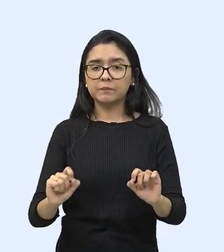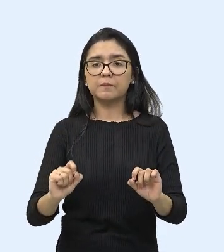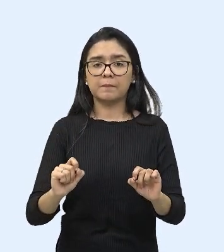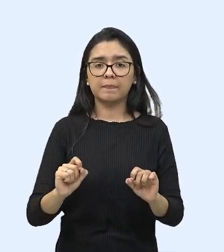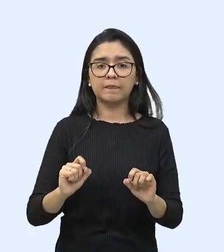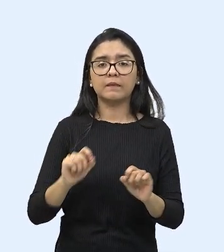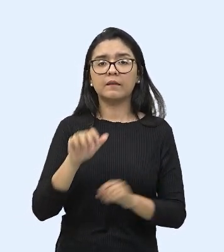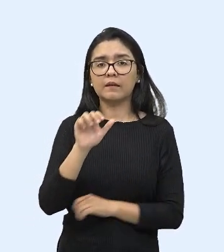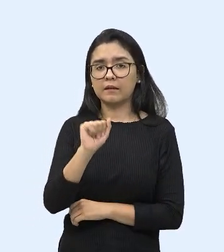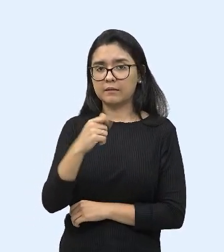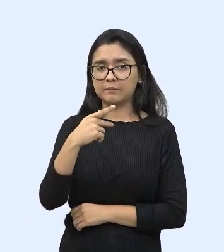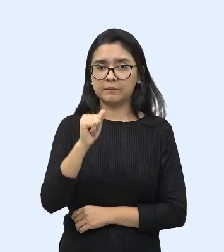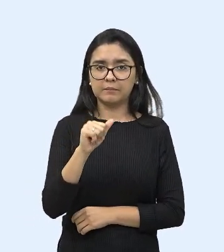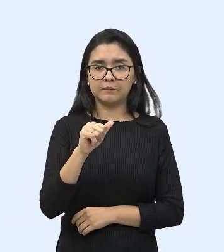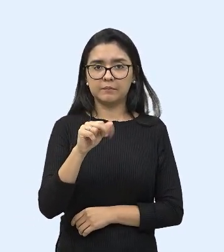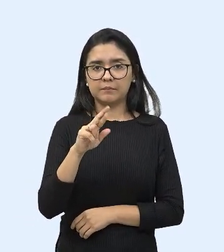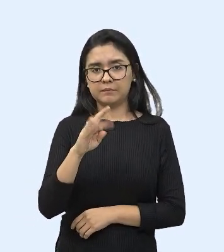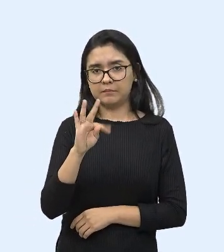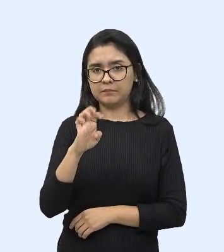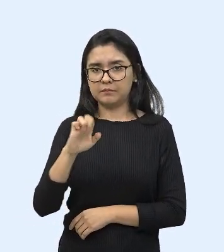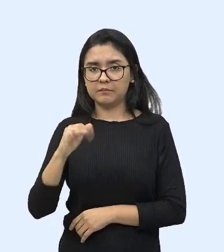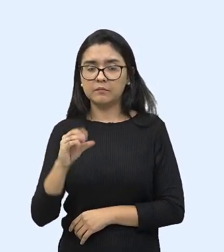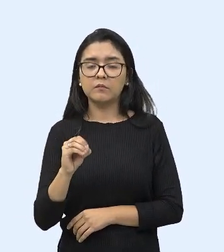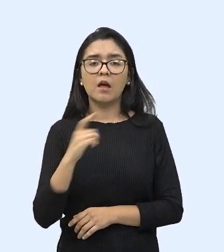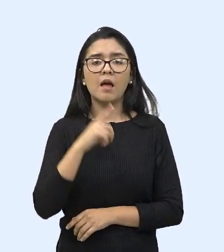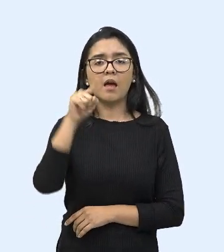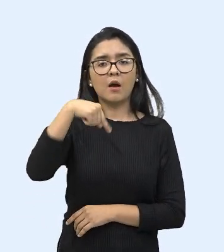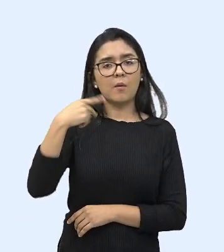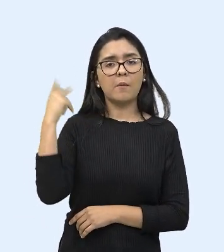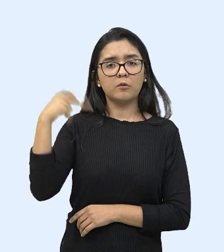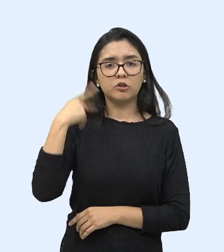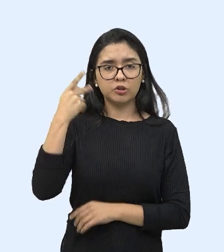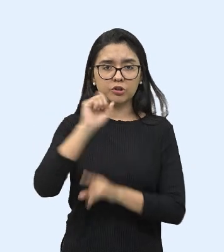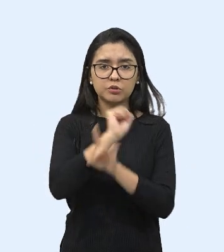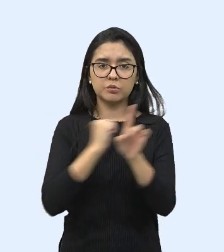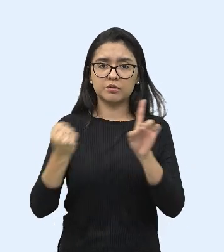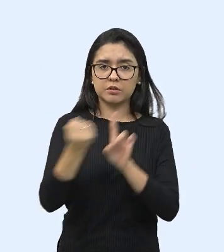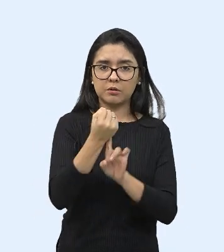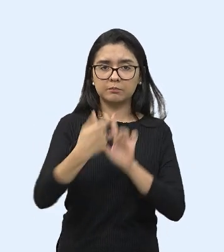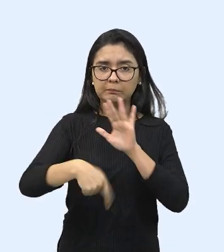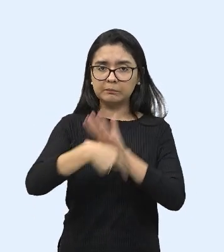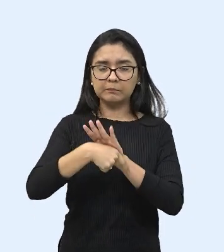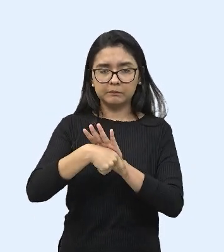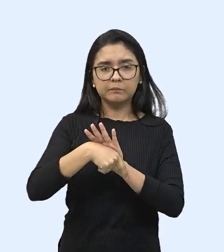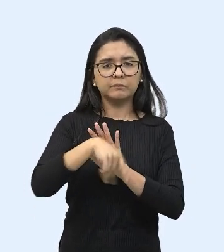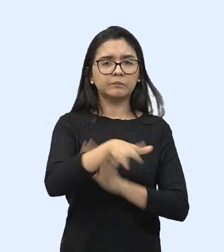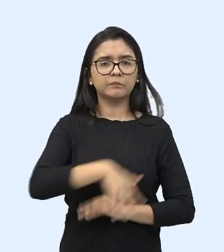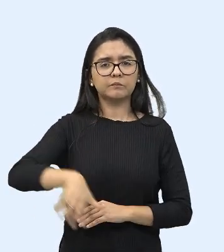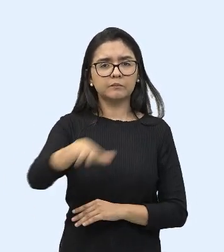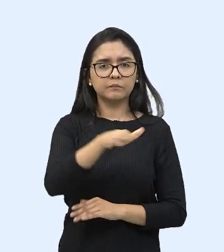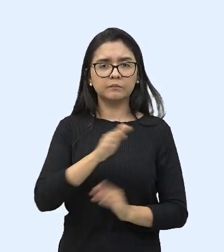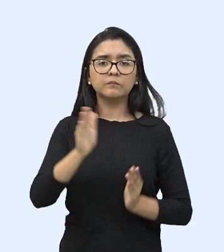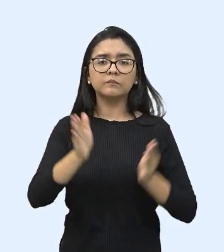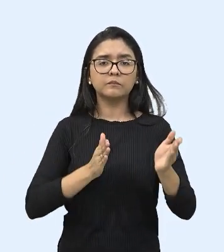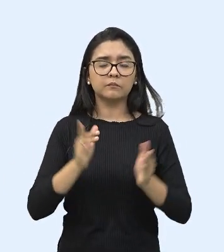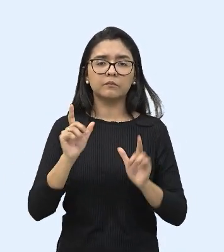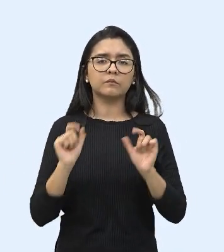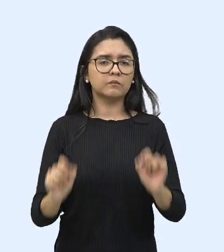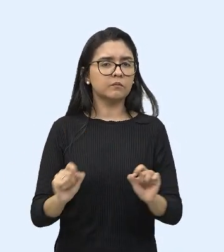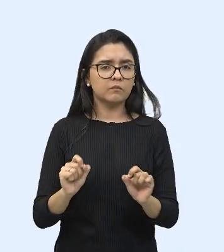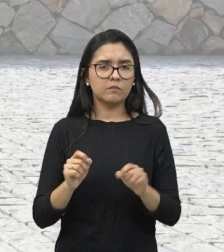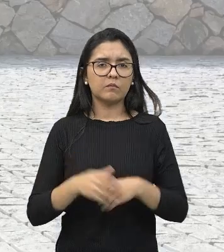apartheid, que vai ser uma política social ali, que colocava o